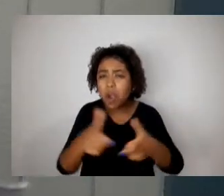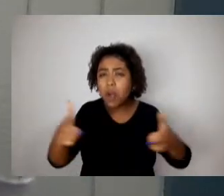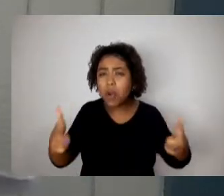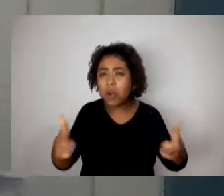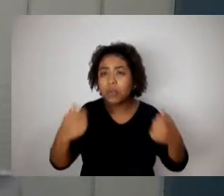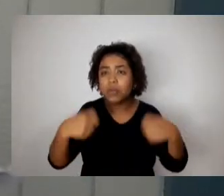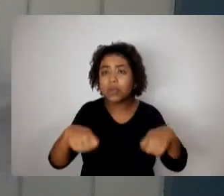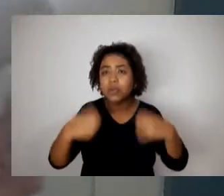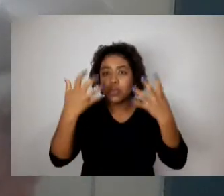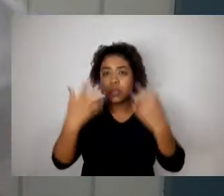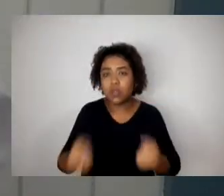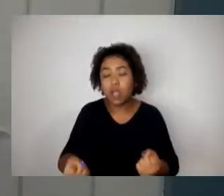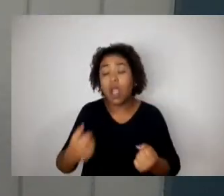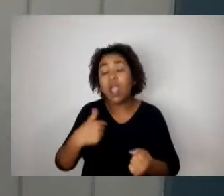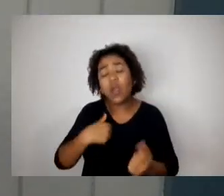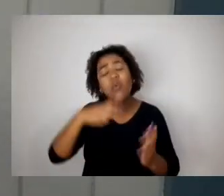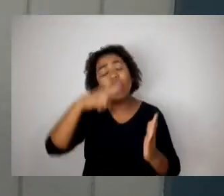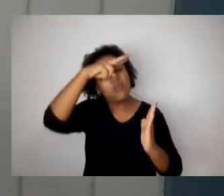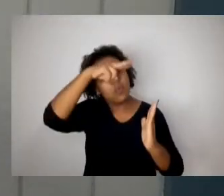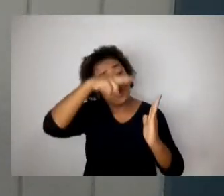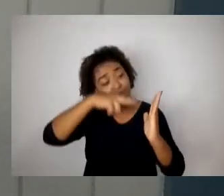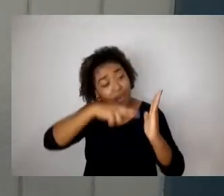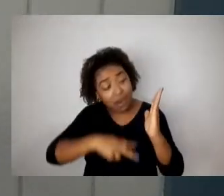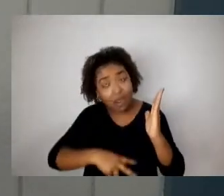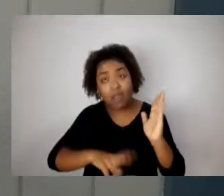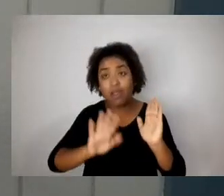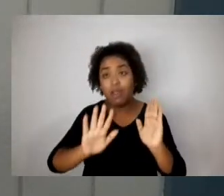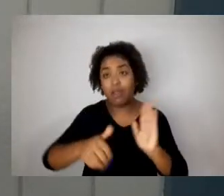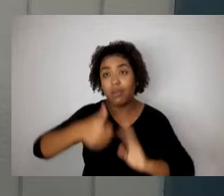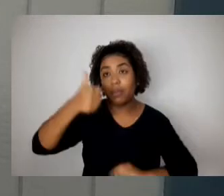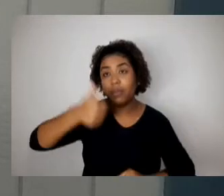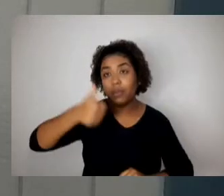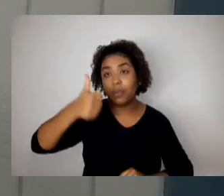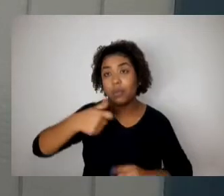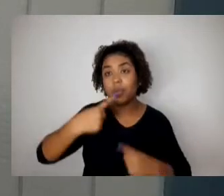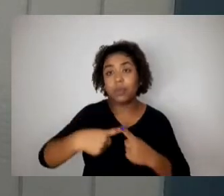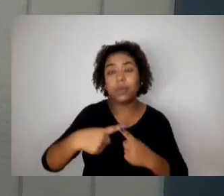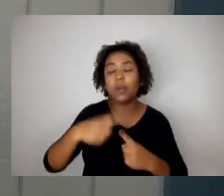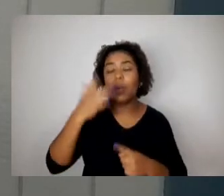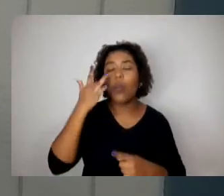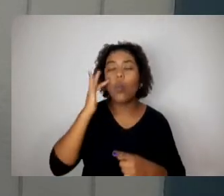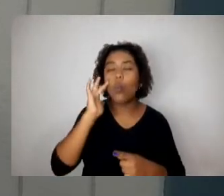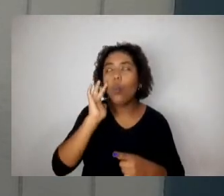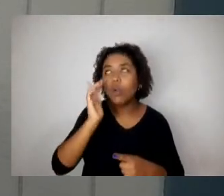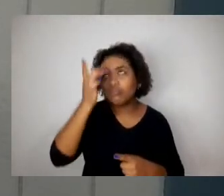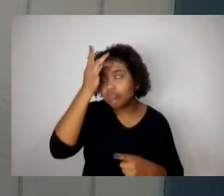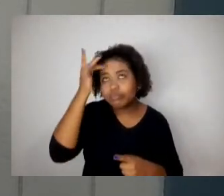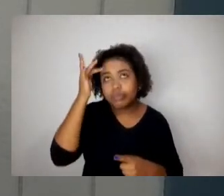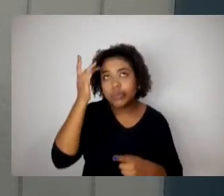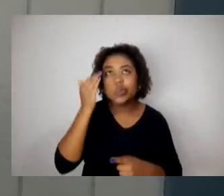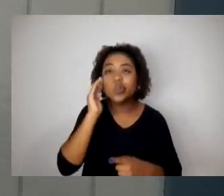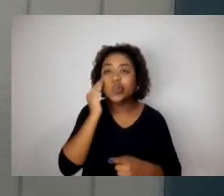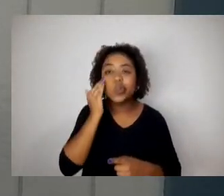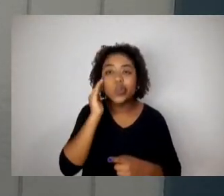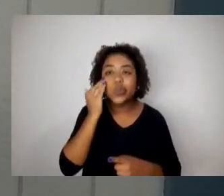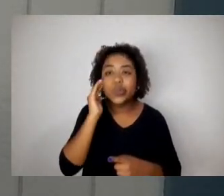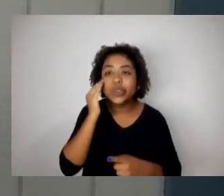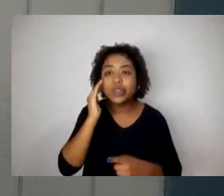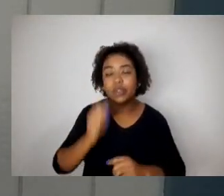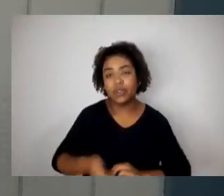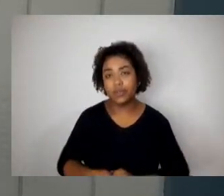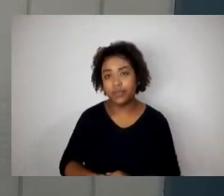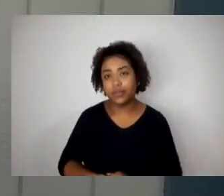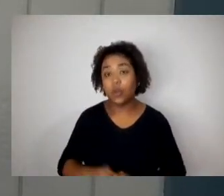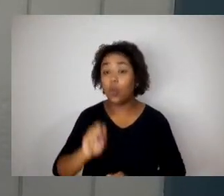artigo primeiro, que eu acho que as pessoas não estão entendendo. Acho que não leram. Mas, na verdade, não é isso. Entendem, mas querem usar algumas narrativas. Vamos lá.